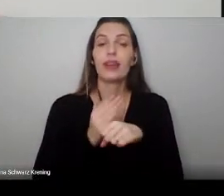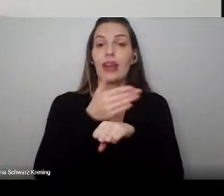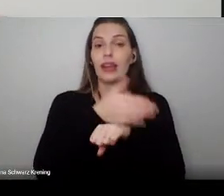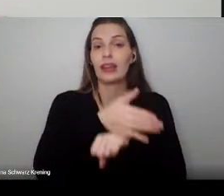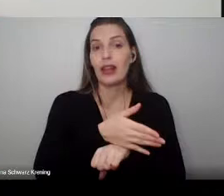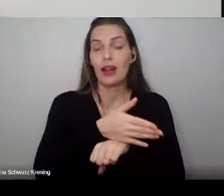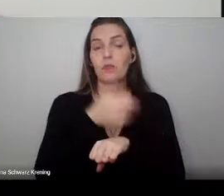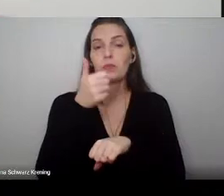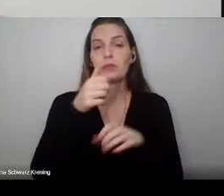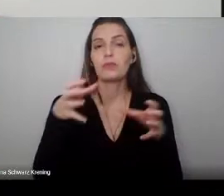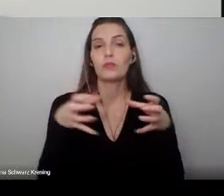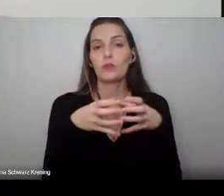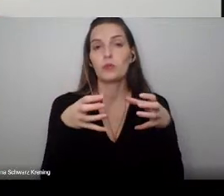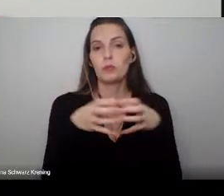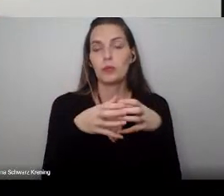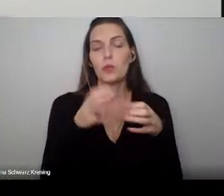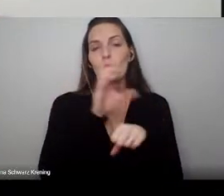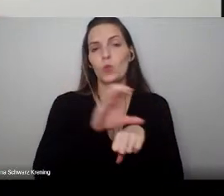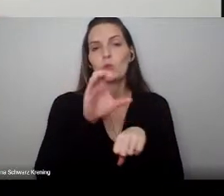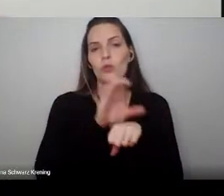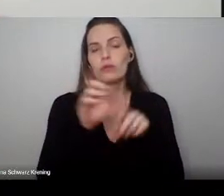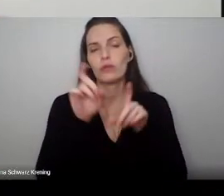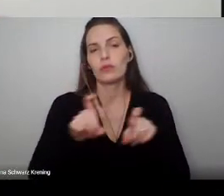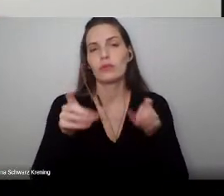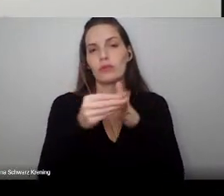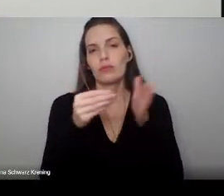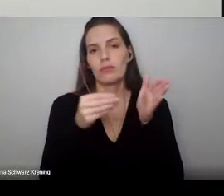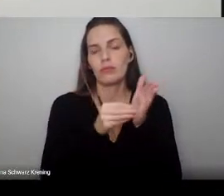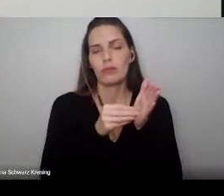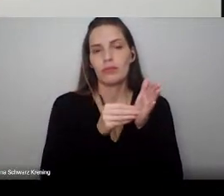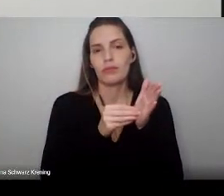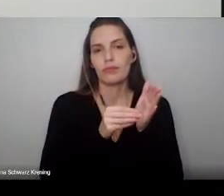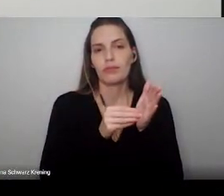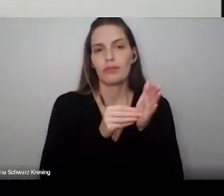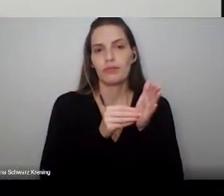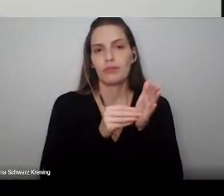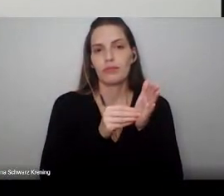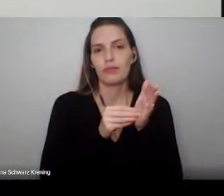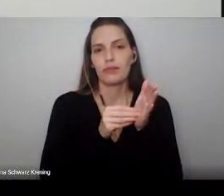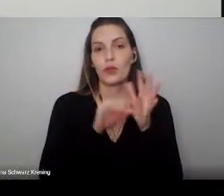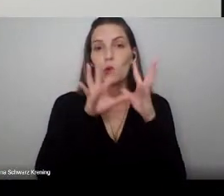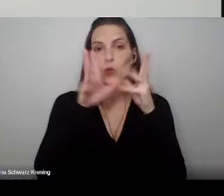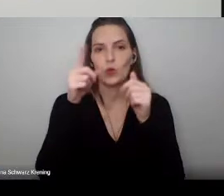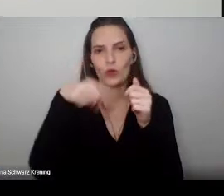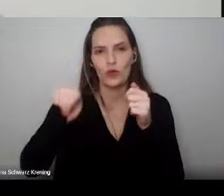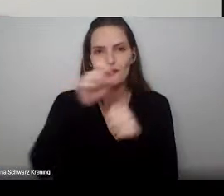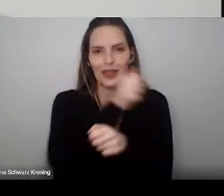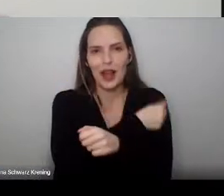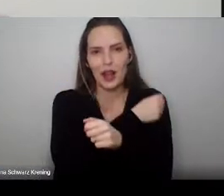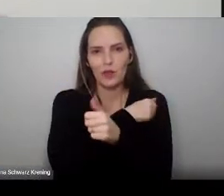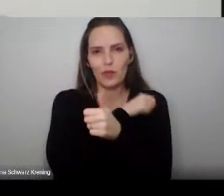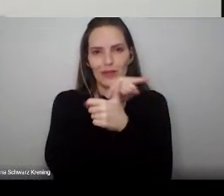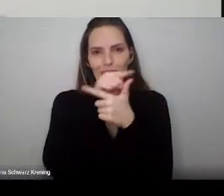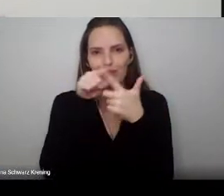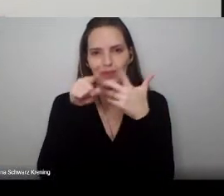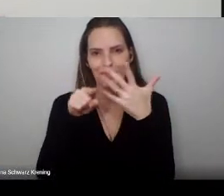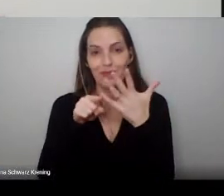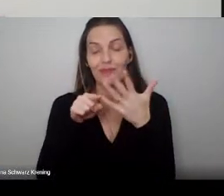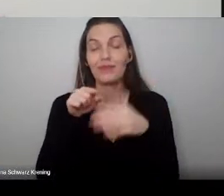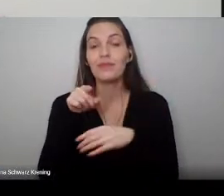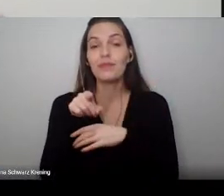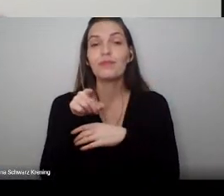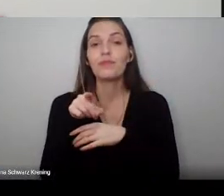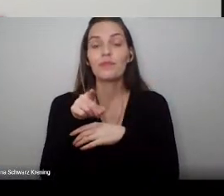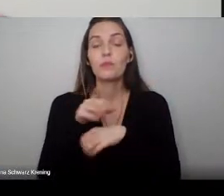Prezados Gabriel, Denis, Mayande, Rafael, Rodrigo e Thiago. Durante meus anos de